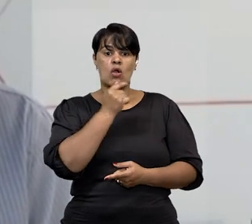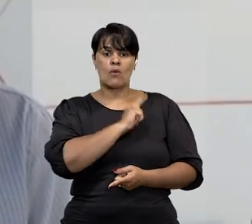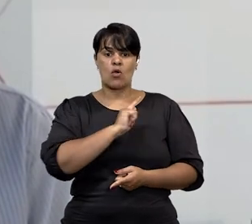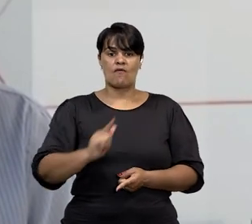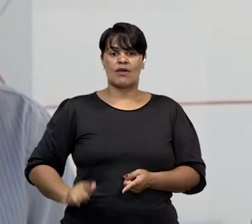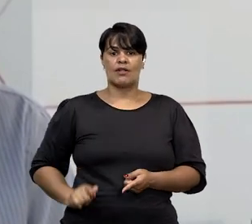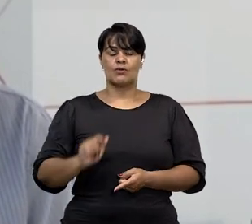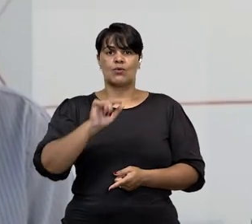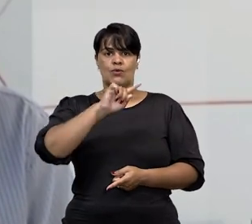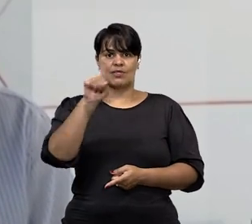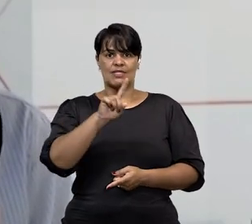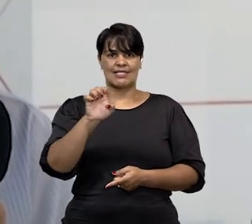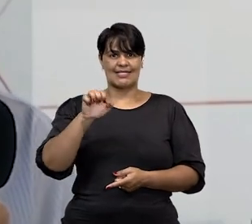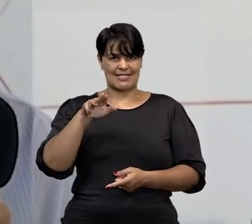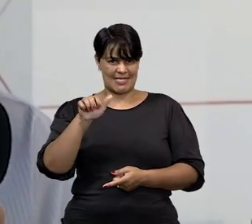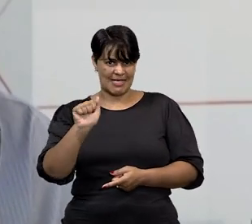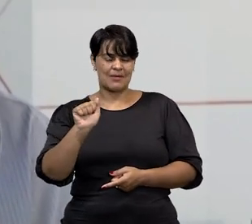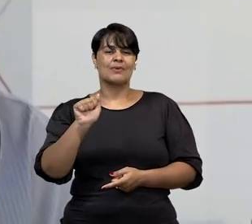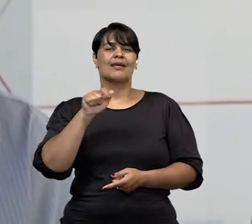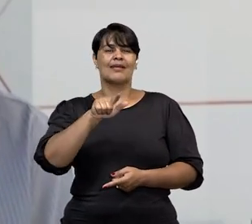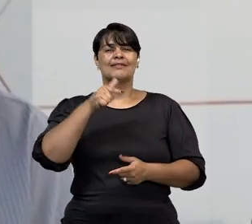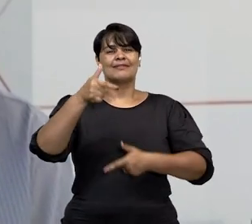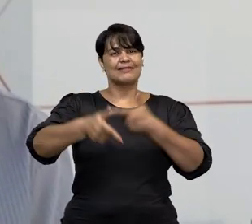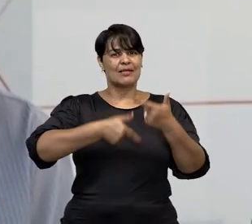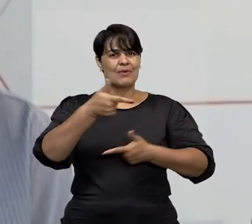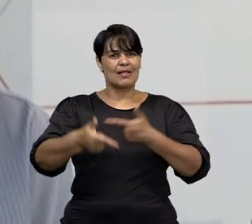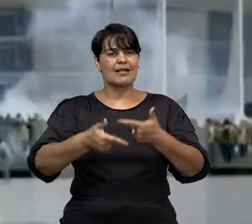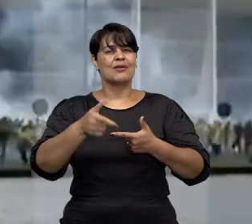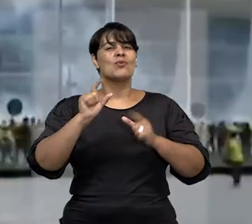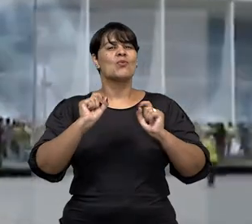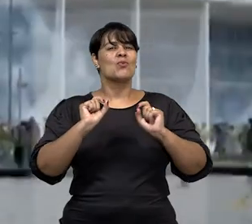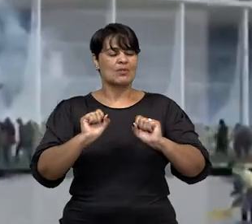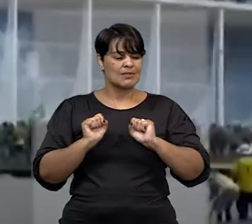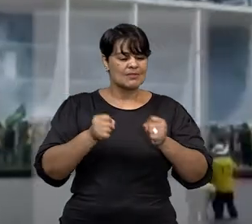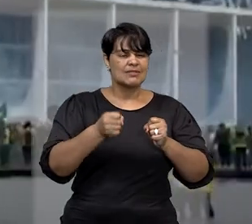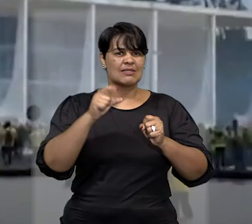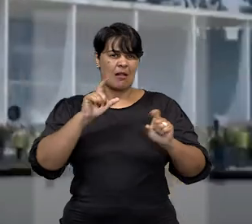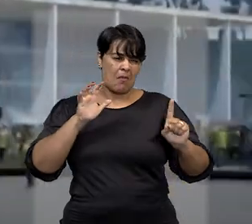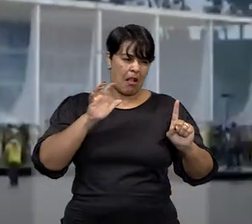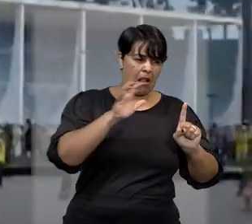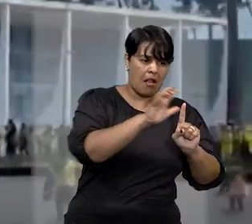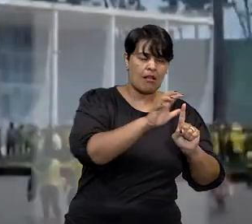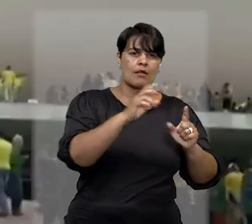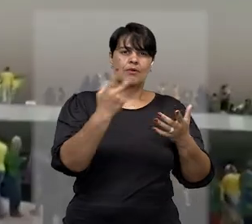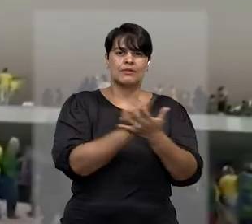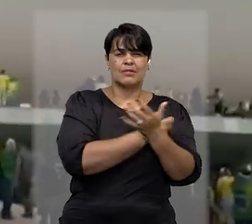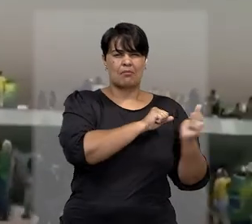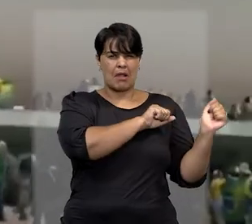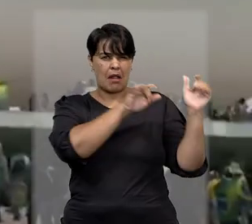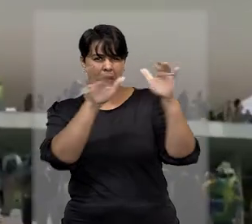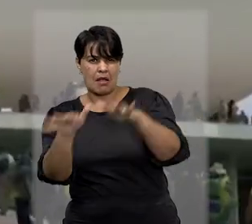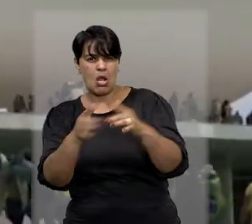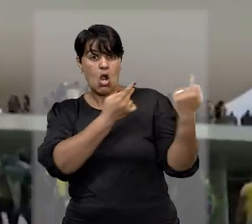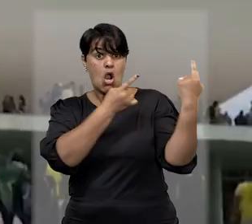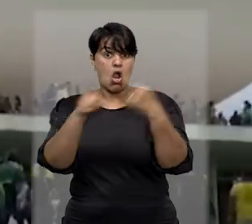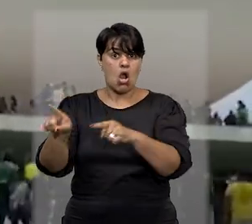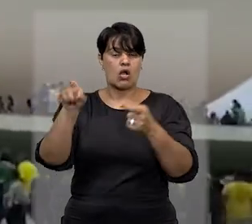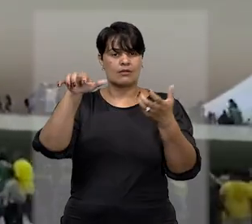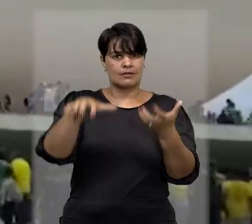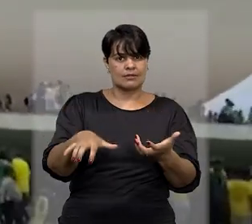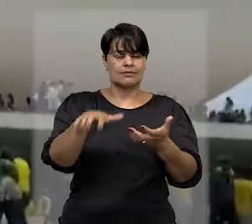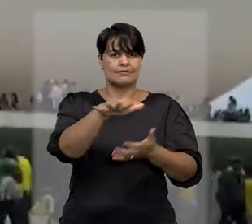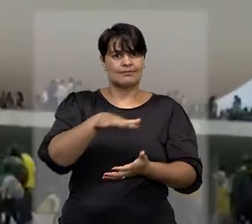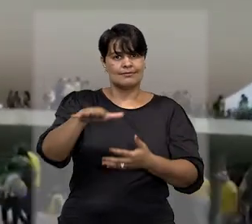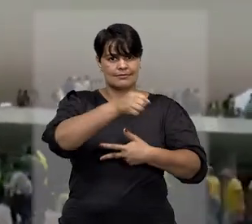autoridades trabalharam para que os ataques ocorressem e, assim, pudessem, como vítimas, obter supostos ganhos com a